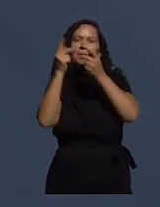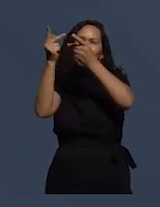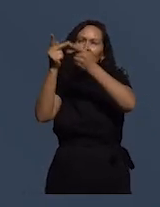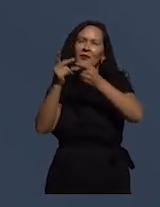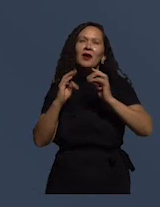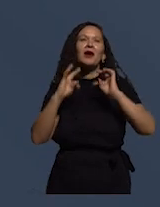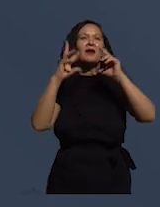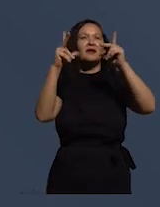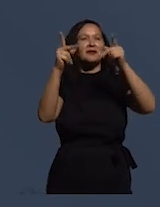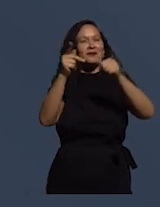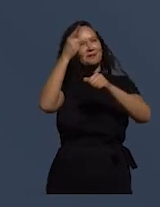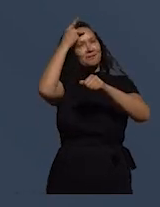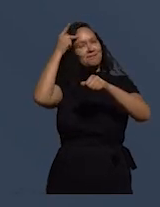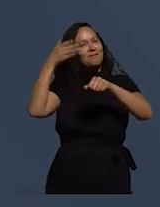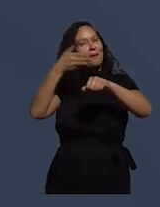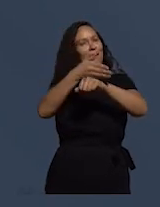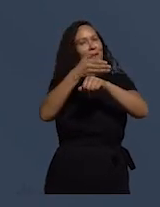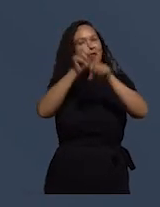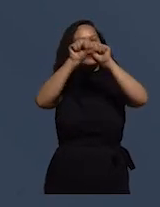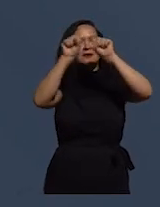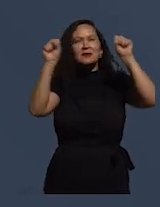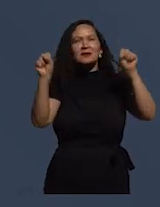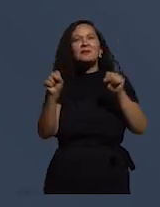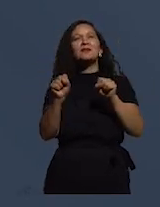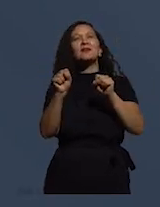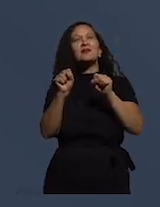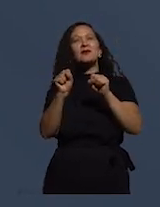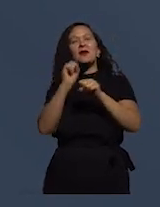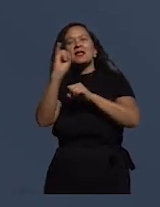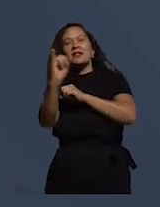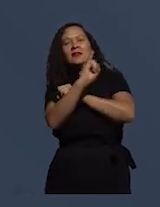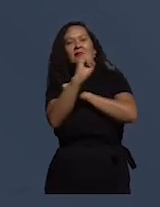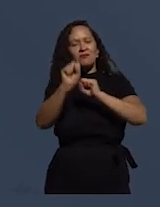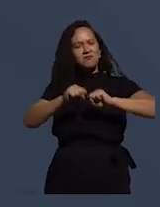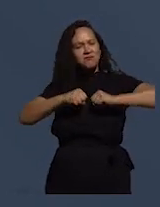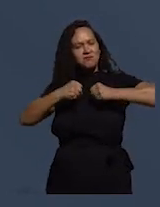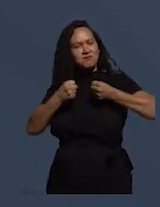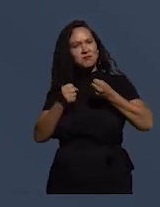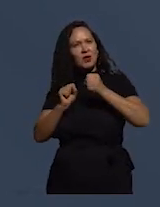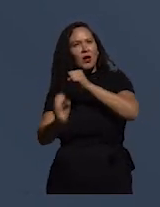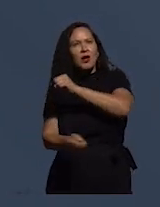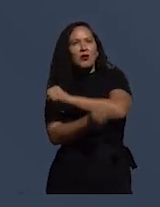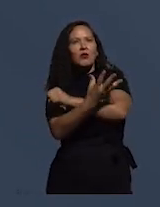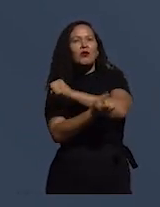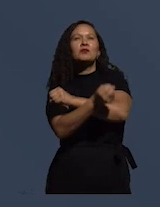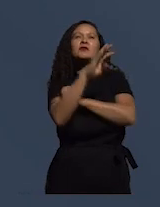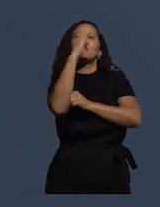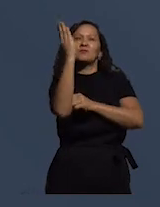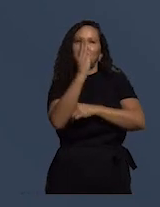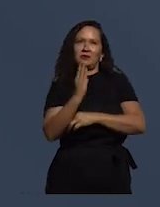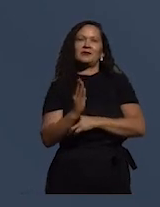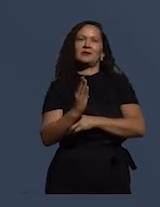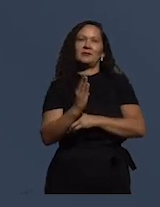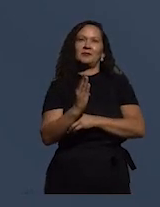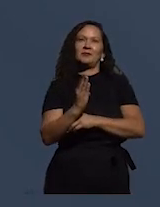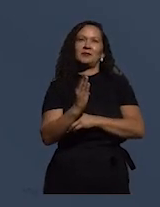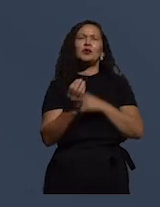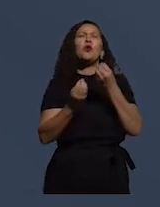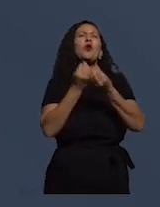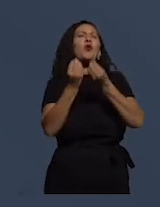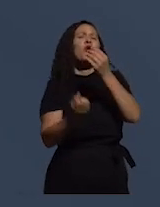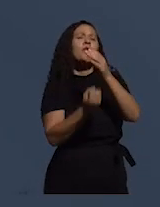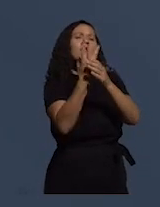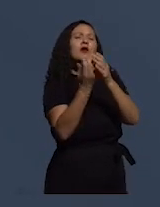todos os participantes do Seminário Internacional de Enfrentamento à Corrupção no Brasil. Como construir um